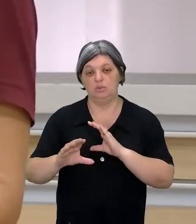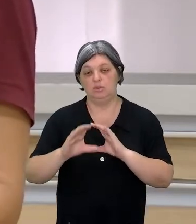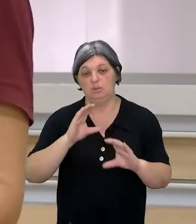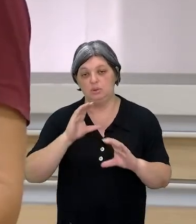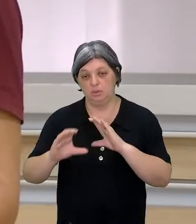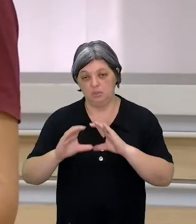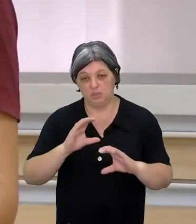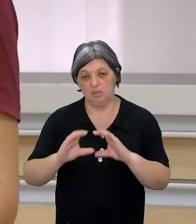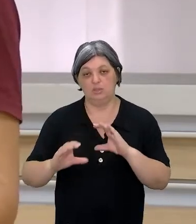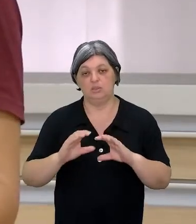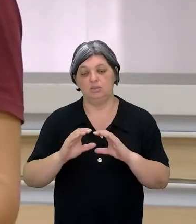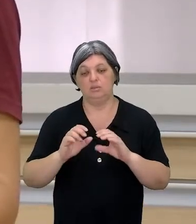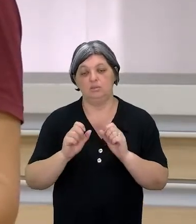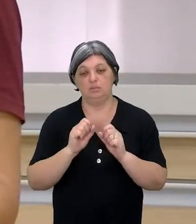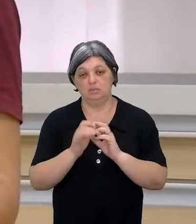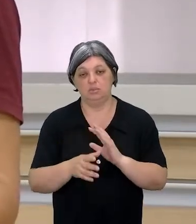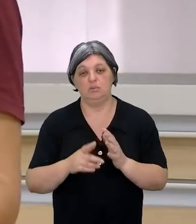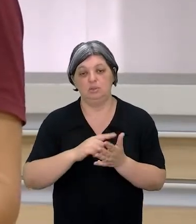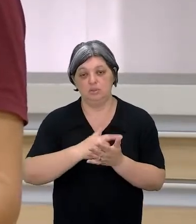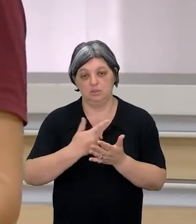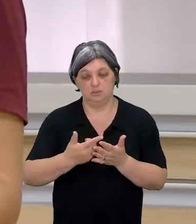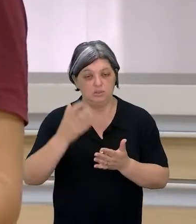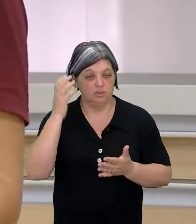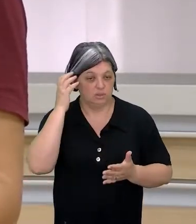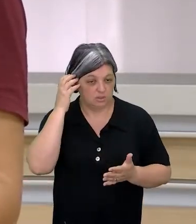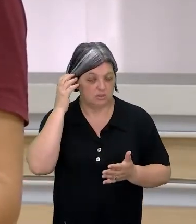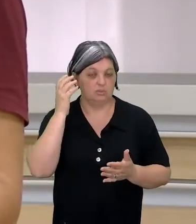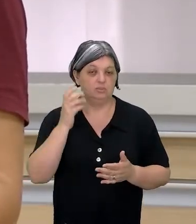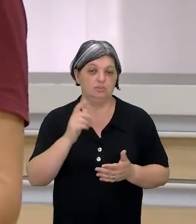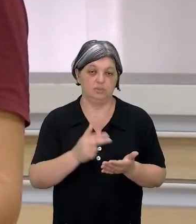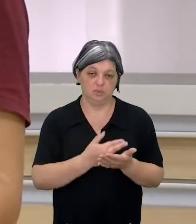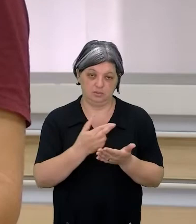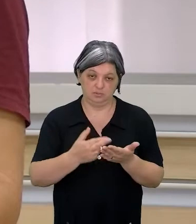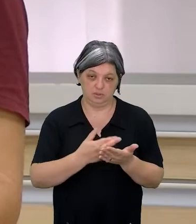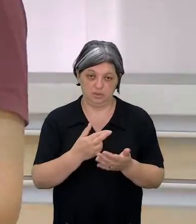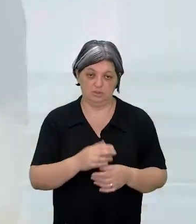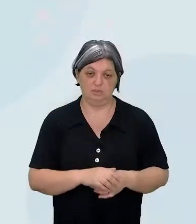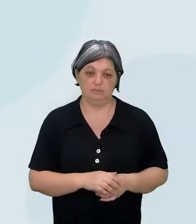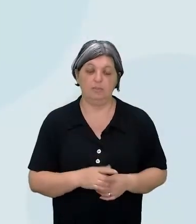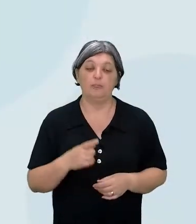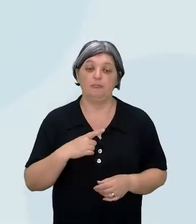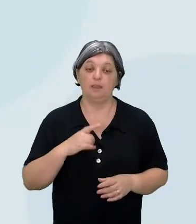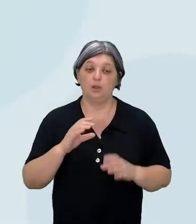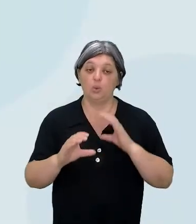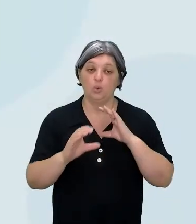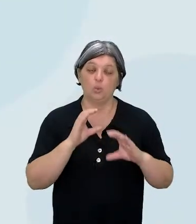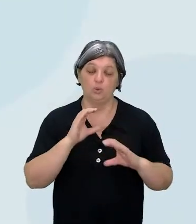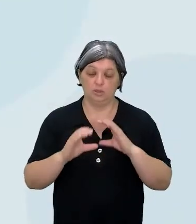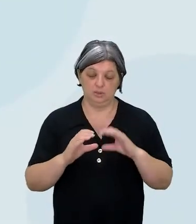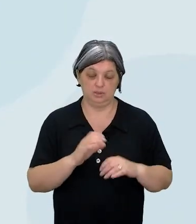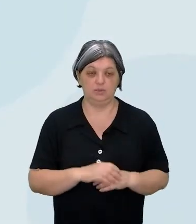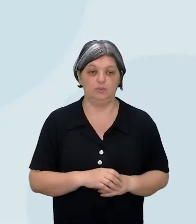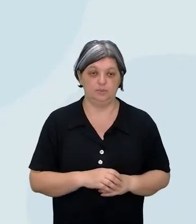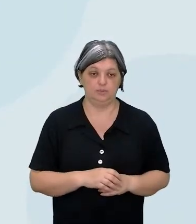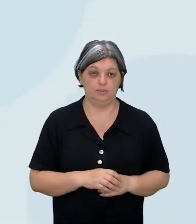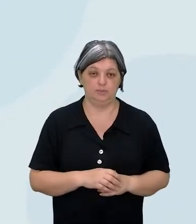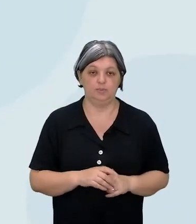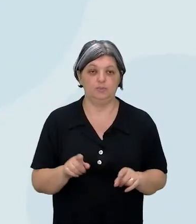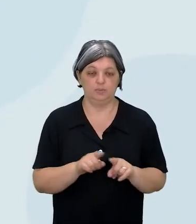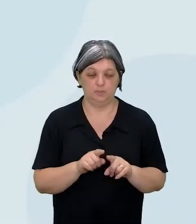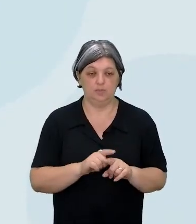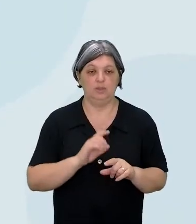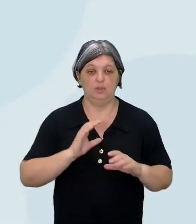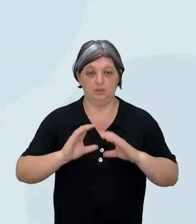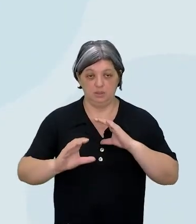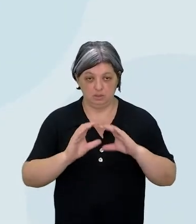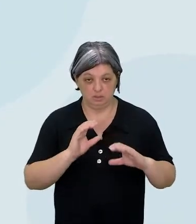principalmente quando a gente fala de jornais, revistas, rádio. A gente tem a comunicação, e aí é por isso que eu falei, parte dessa aula